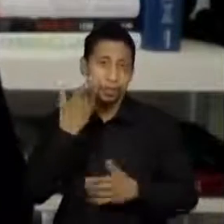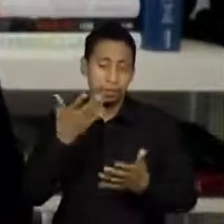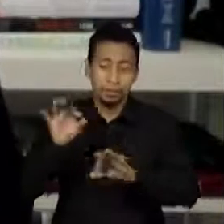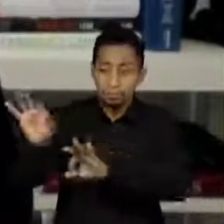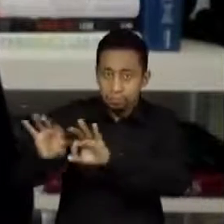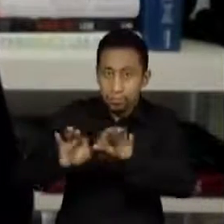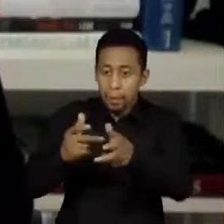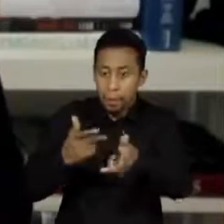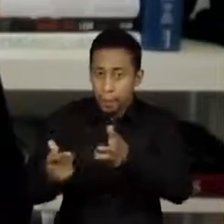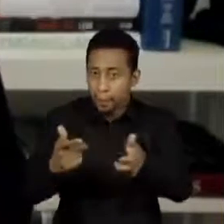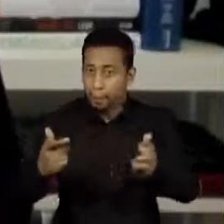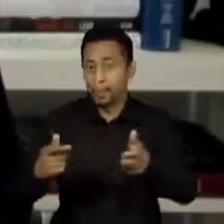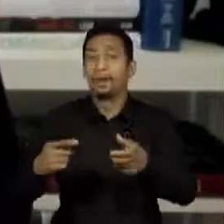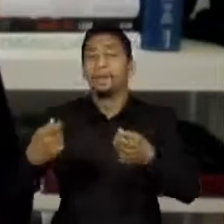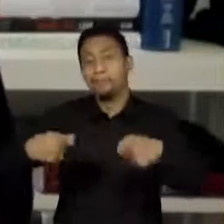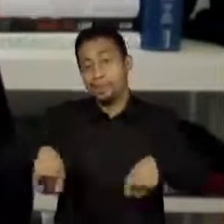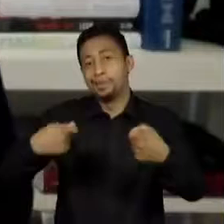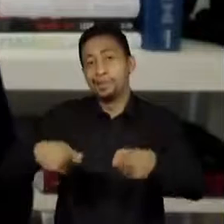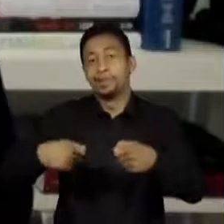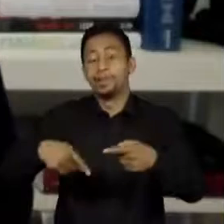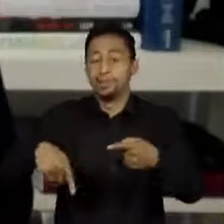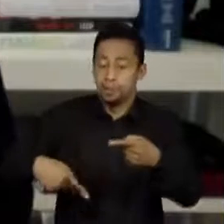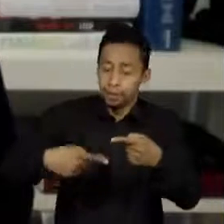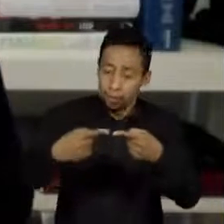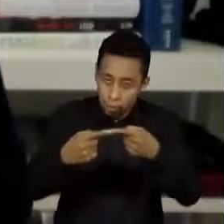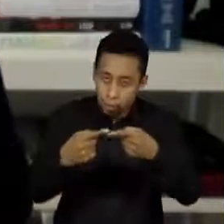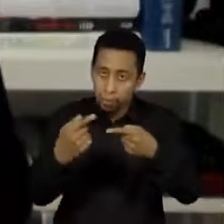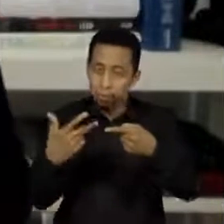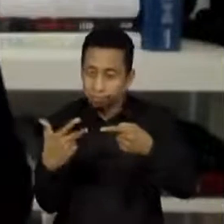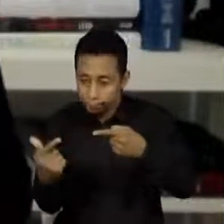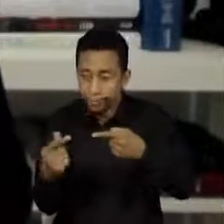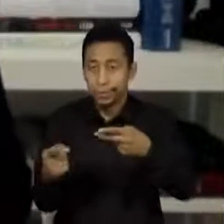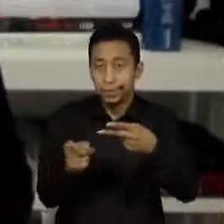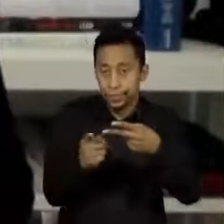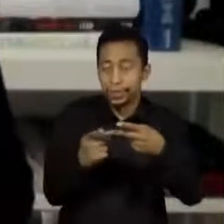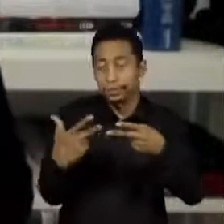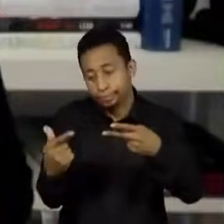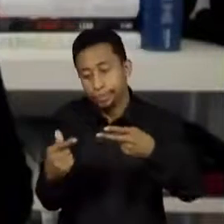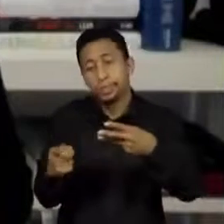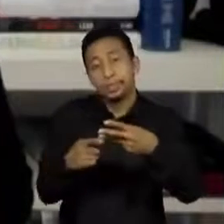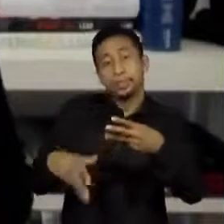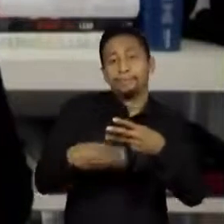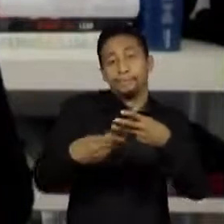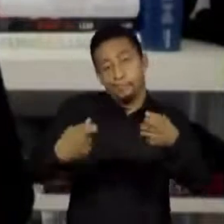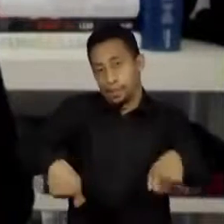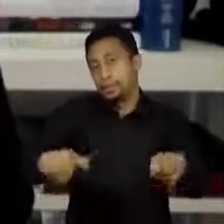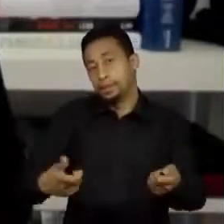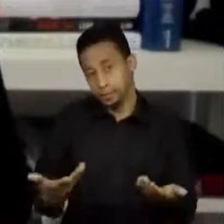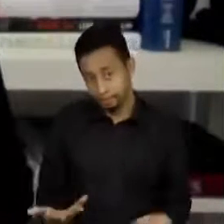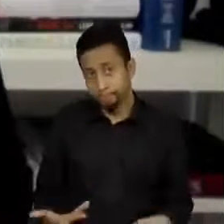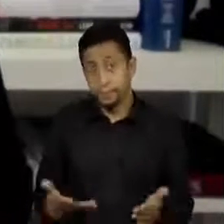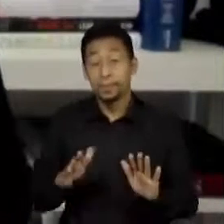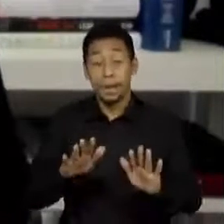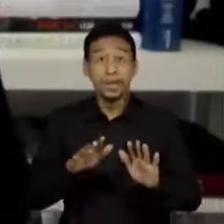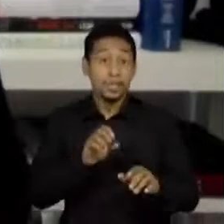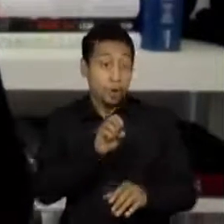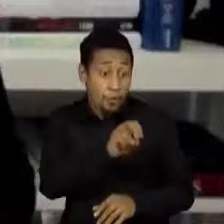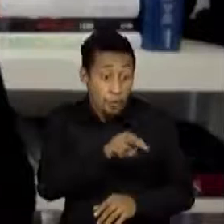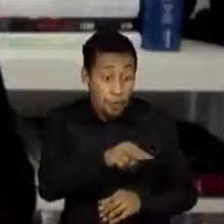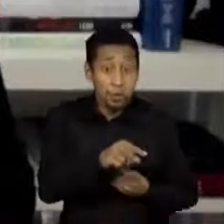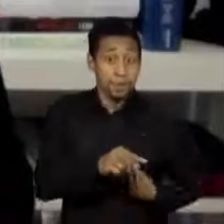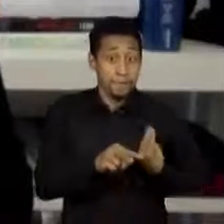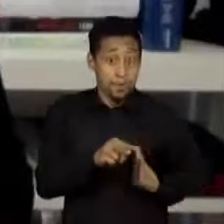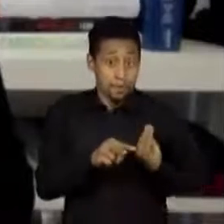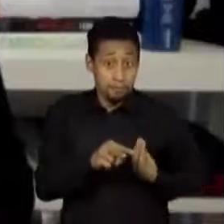usam duas a três doses. E o que nós vimos agora, especialmente nessa situação de Covid, com as vacinas inativadas, é que a partir